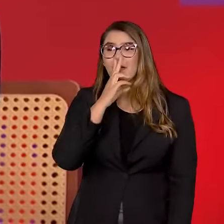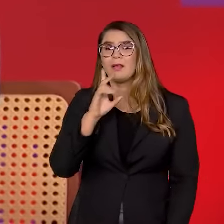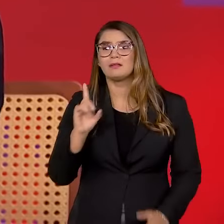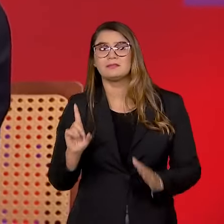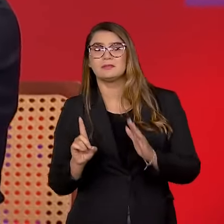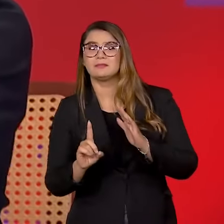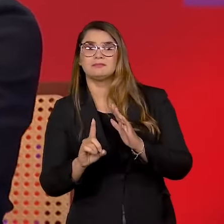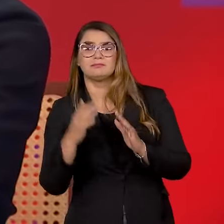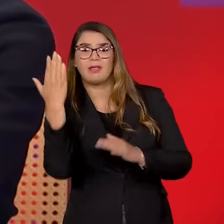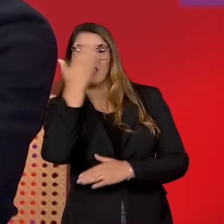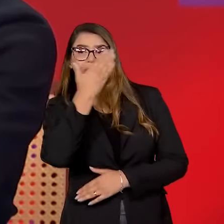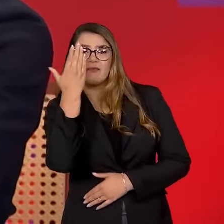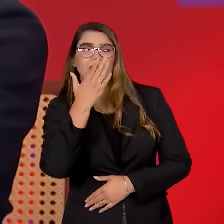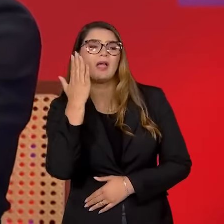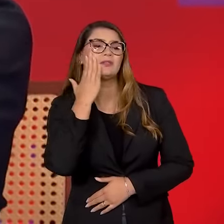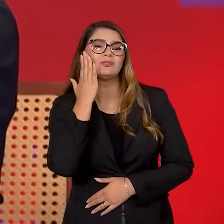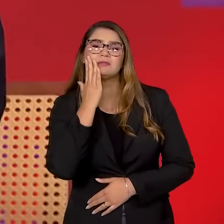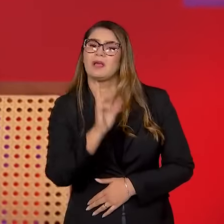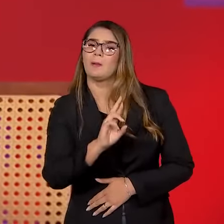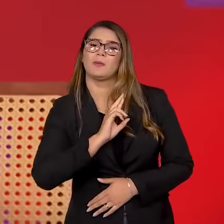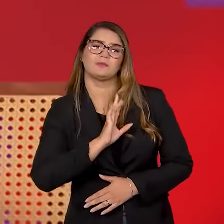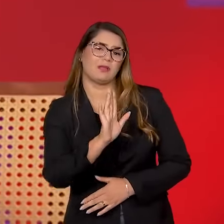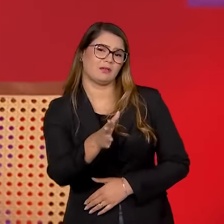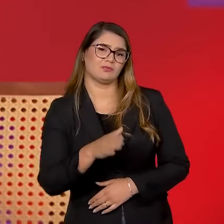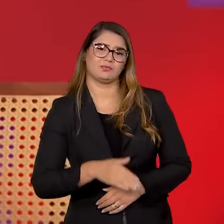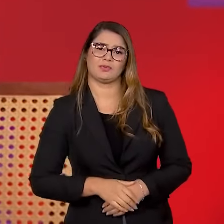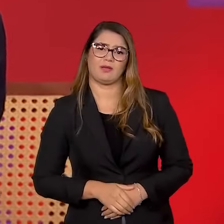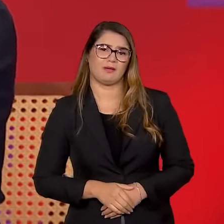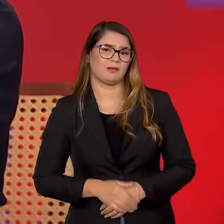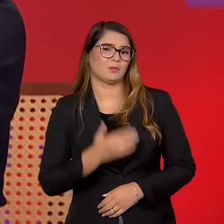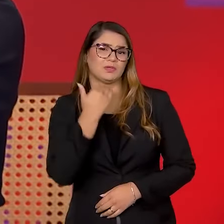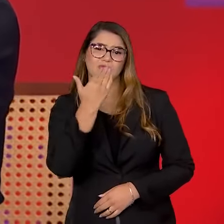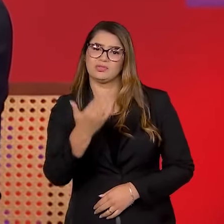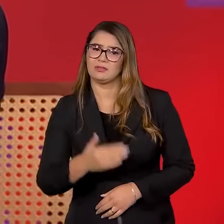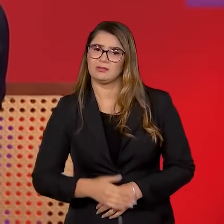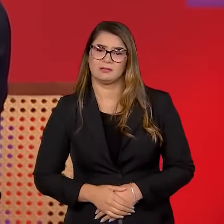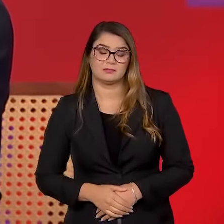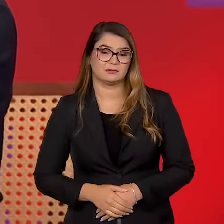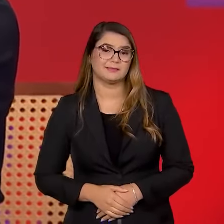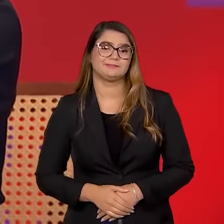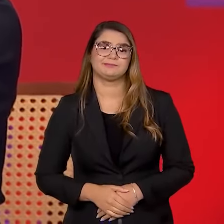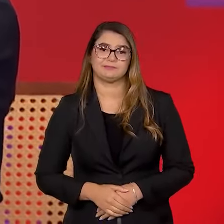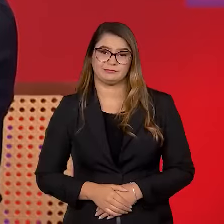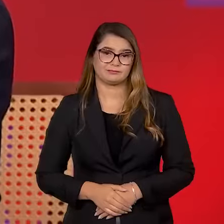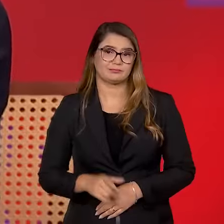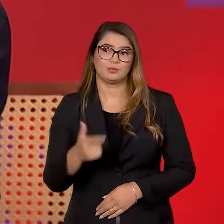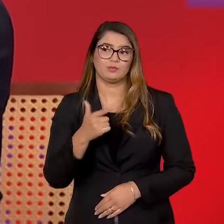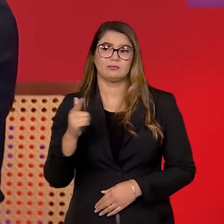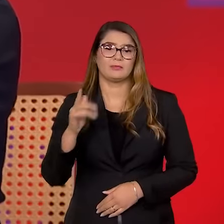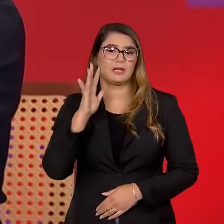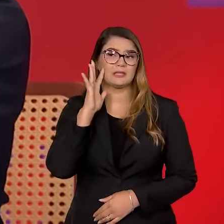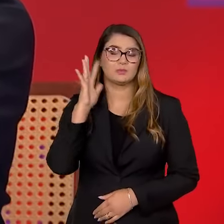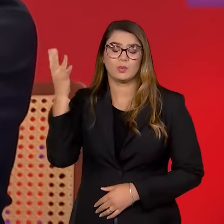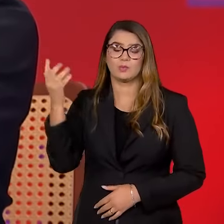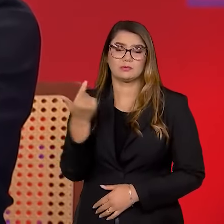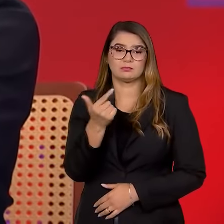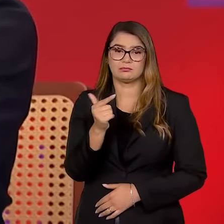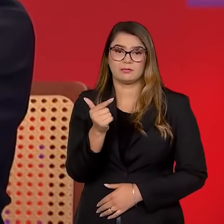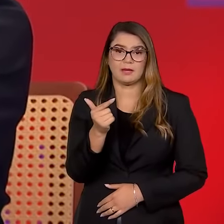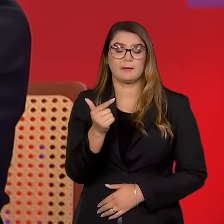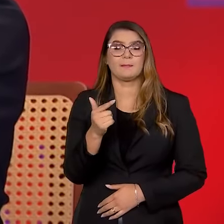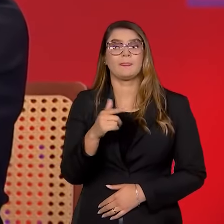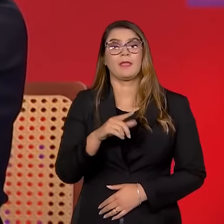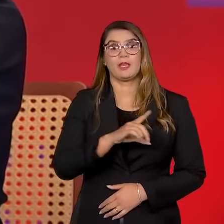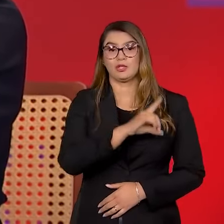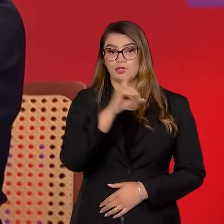figurante, né? A gente vai lá já sabendo qual vai ser o resultado, gente, pô, não tem mais linha de saída, né? E aí,